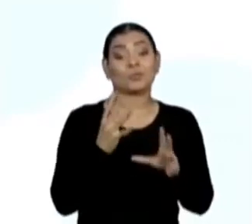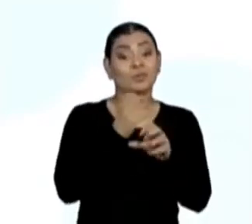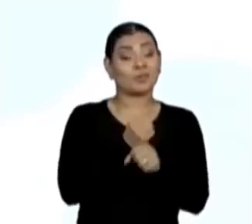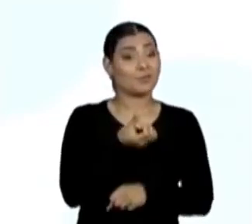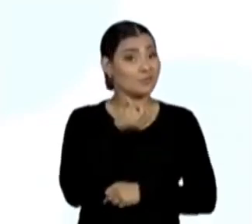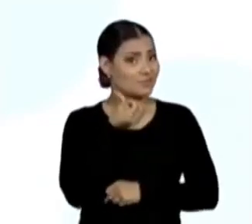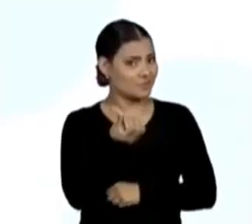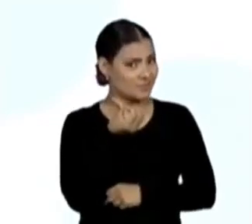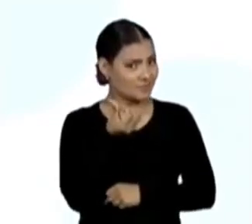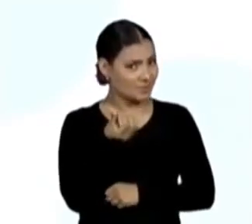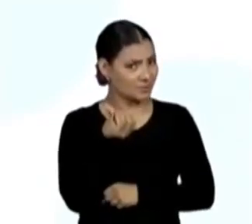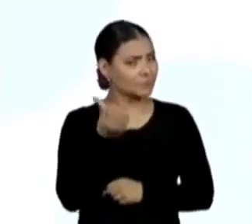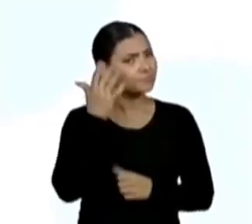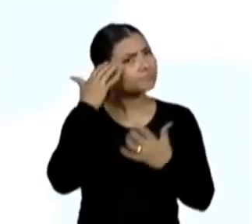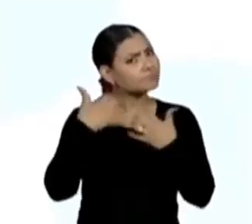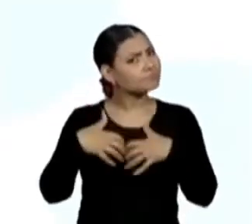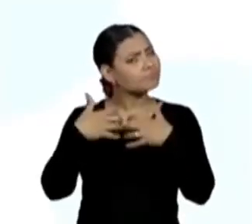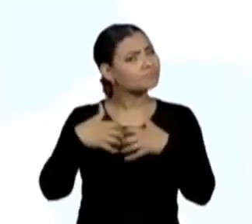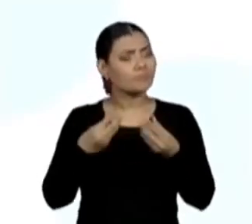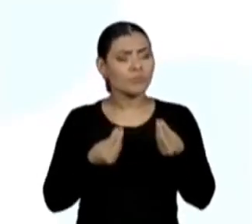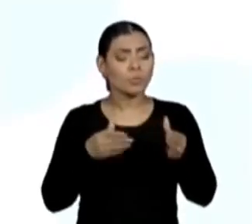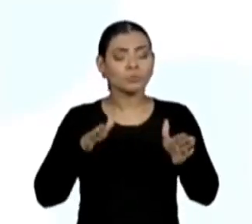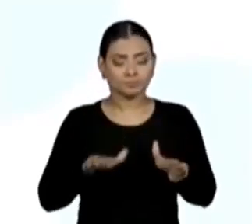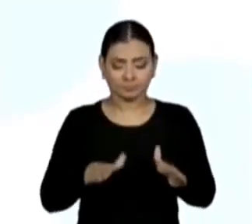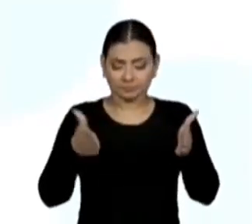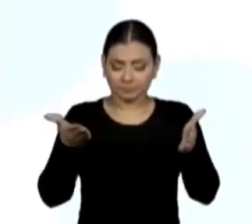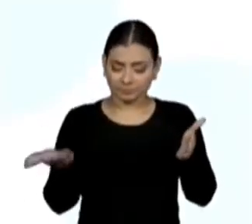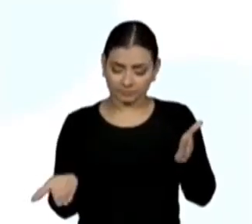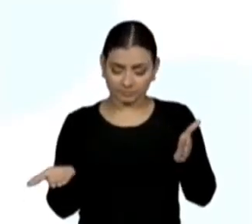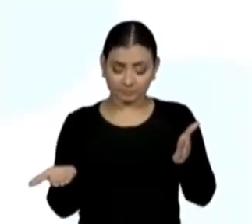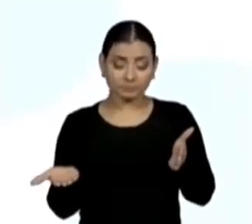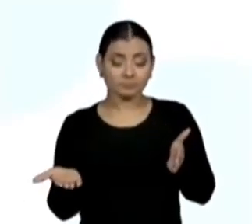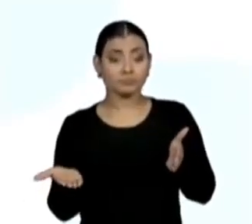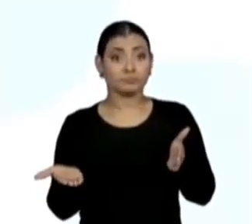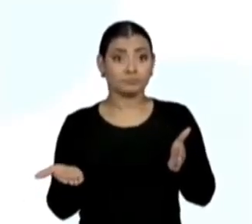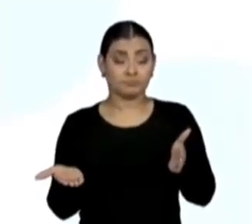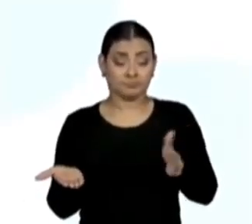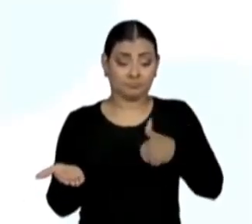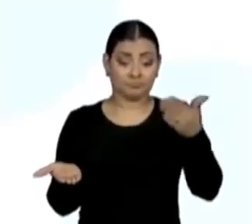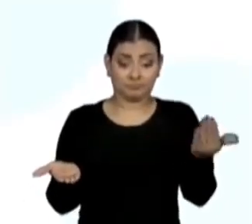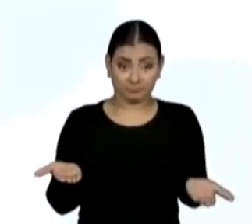pensar, então, em mais um quadrado que eu estou acrescentando.